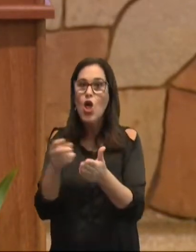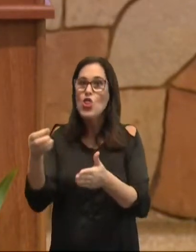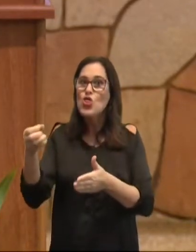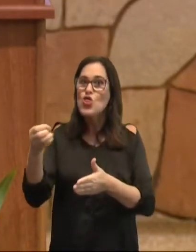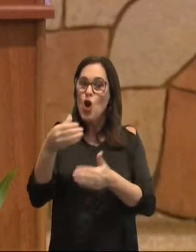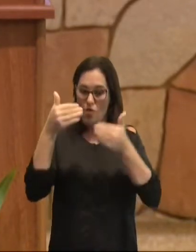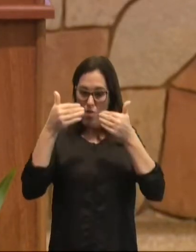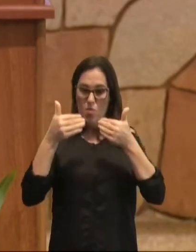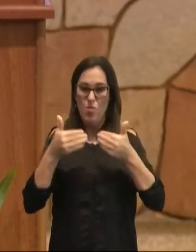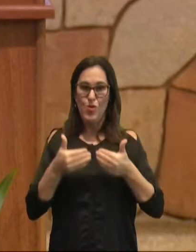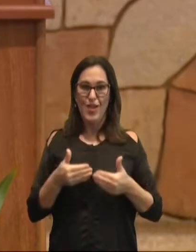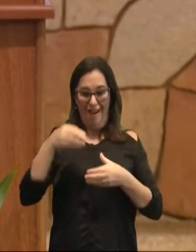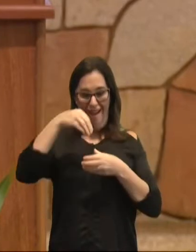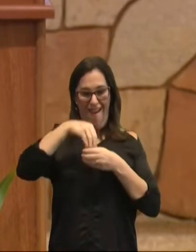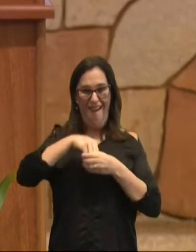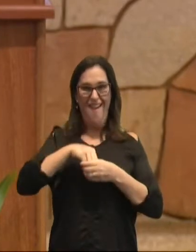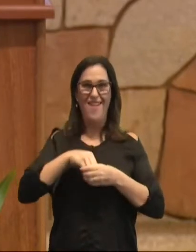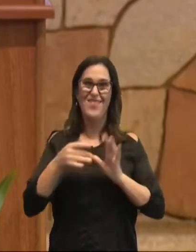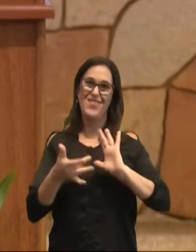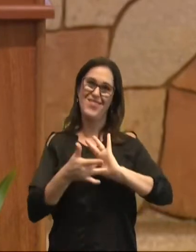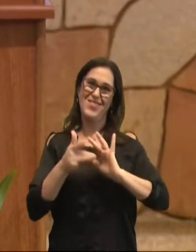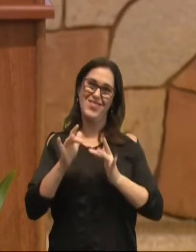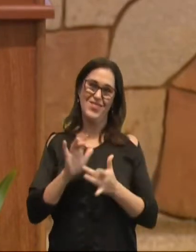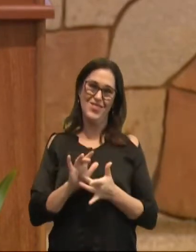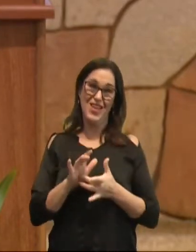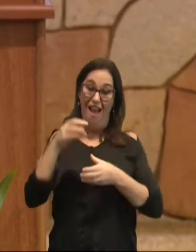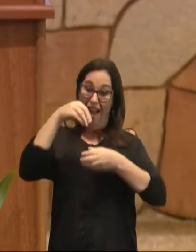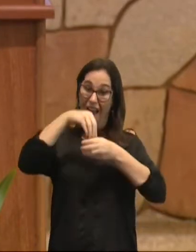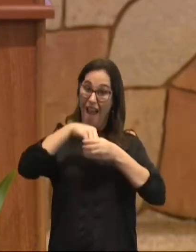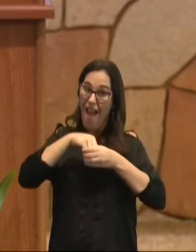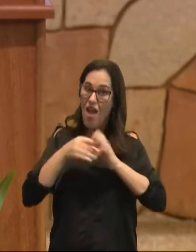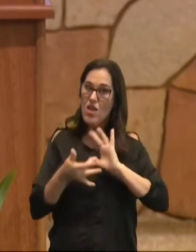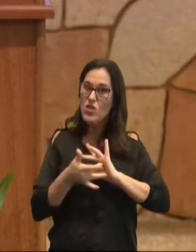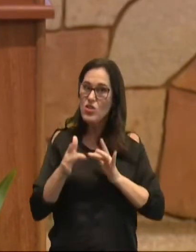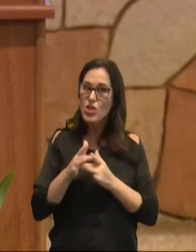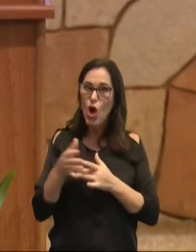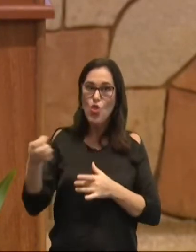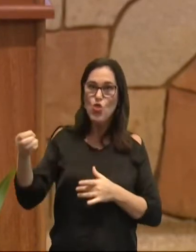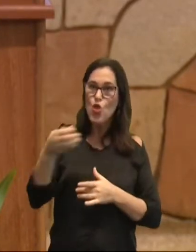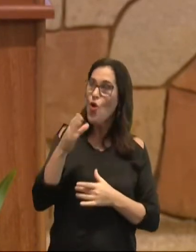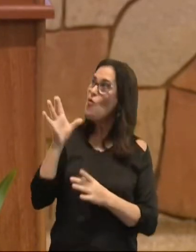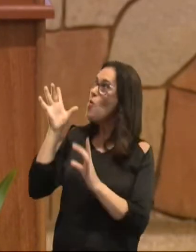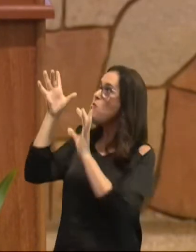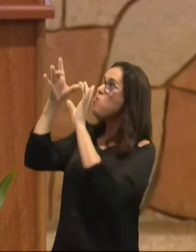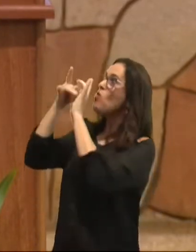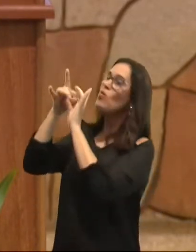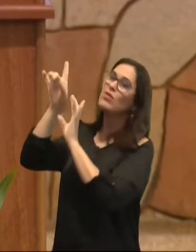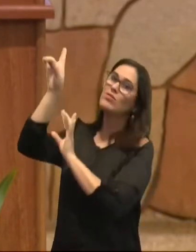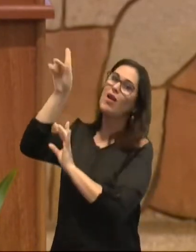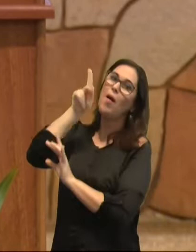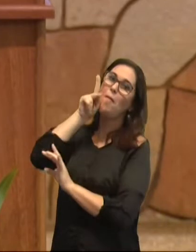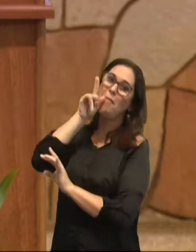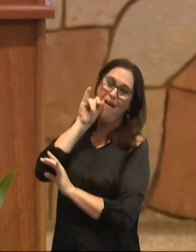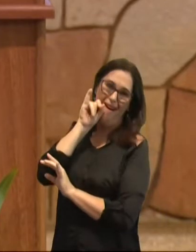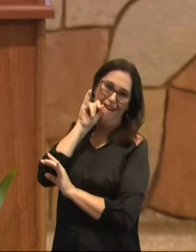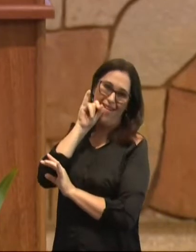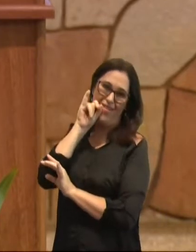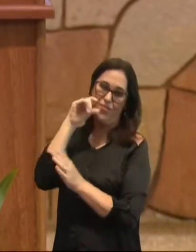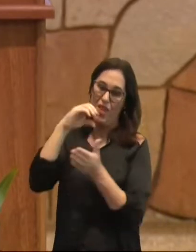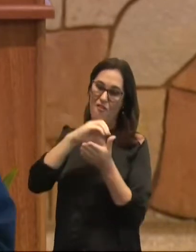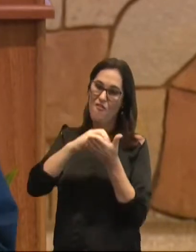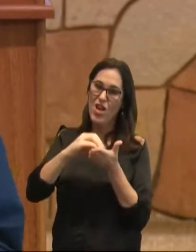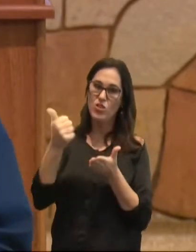posição em Jesus. Que em Jesus eles tinham um novo acesso ao Pai. Então a partir do verso